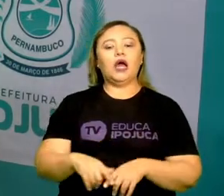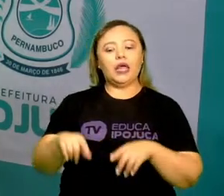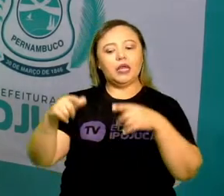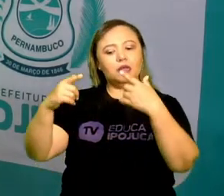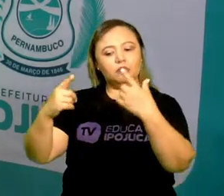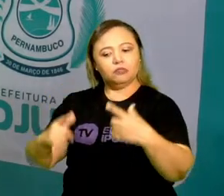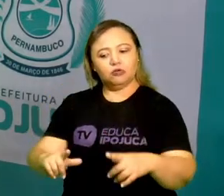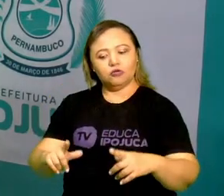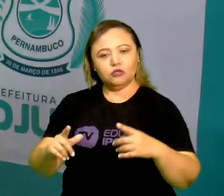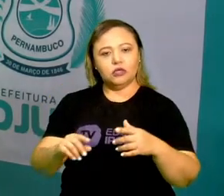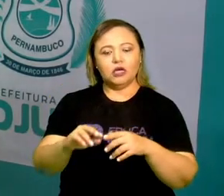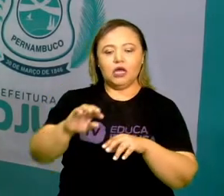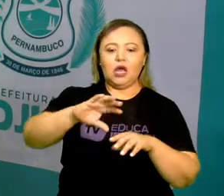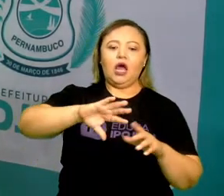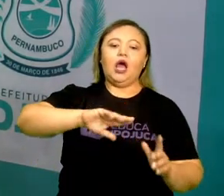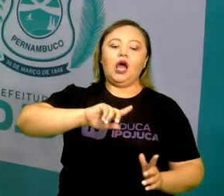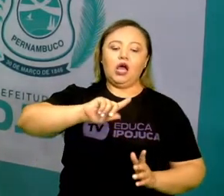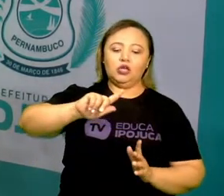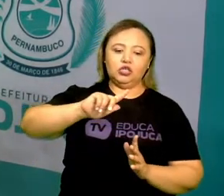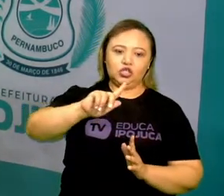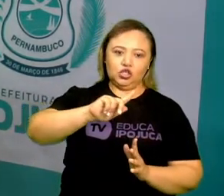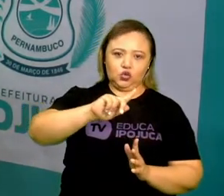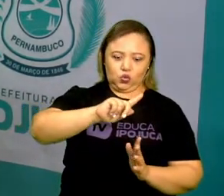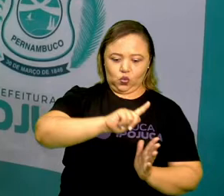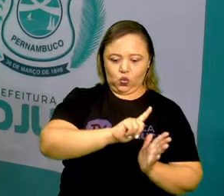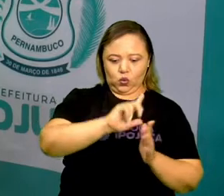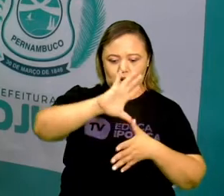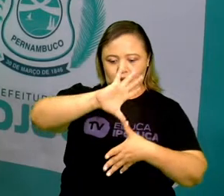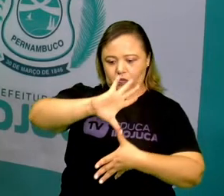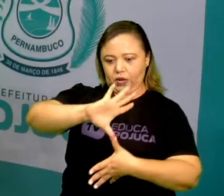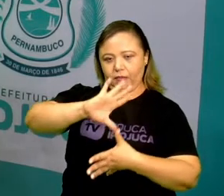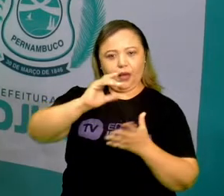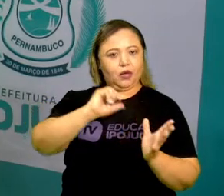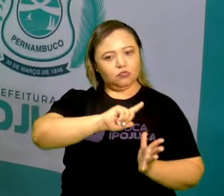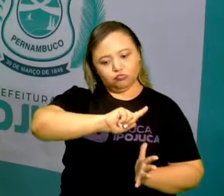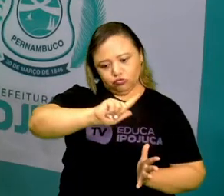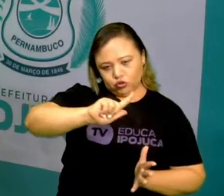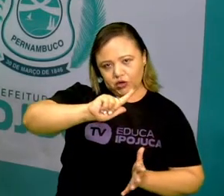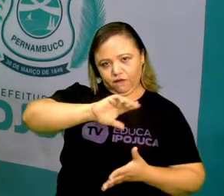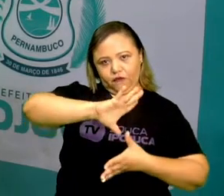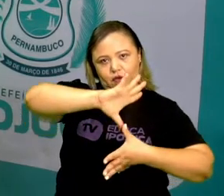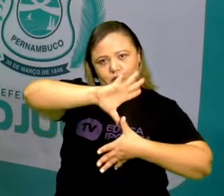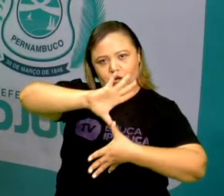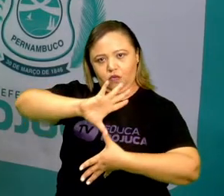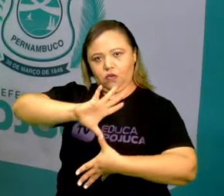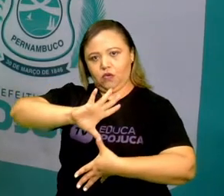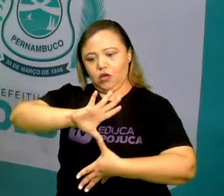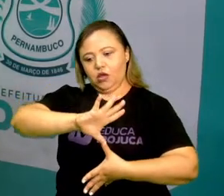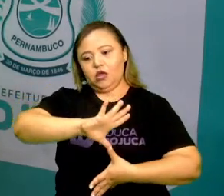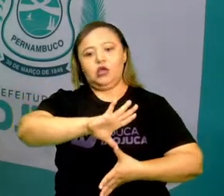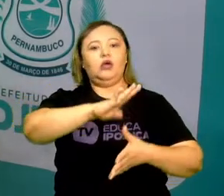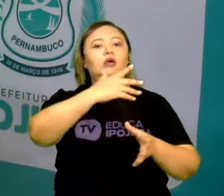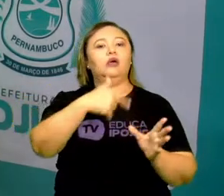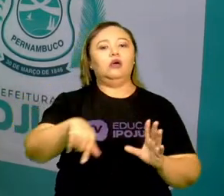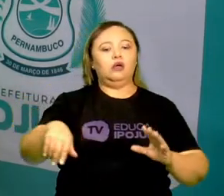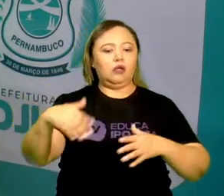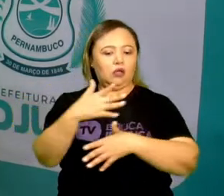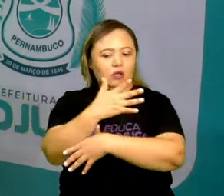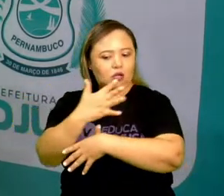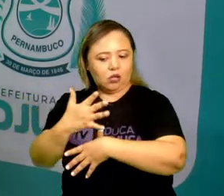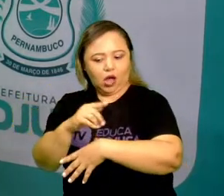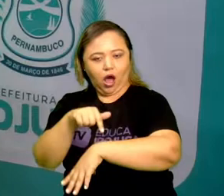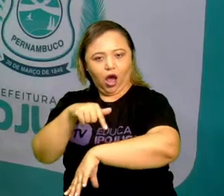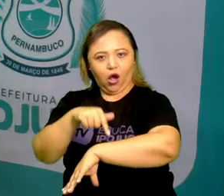geográfica e a hora exata da região, a hora certinha da sua cidade. Por conta do fuso